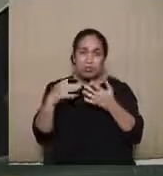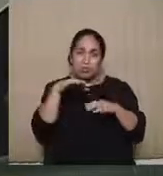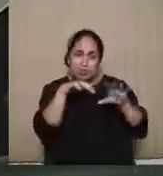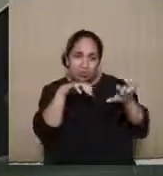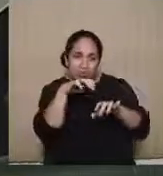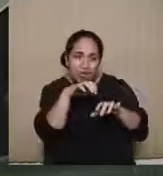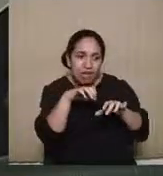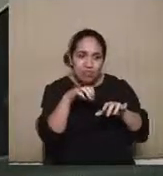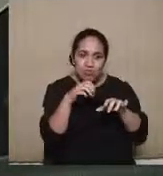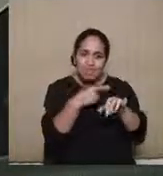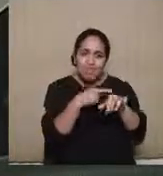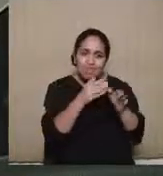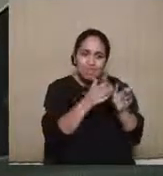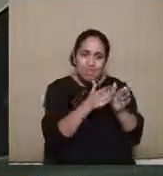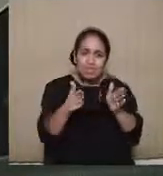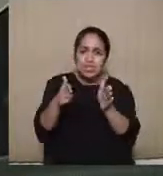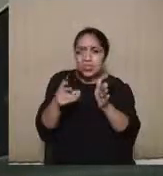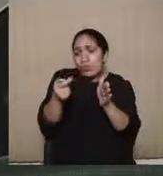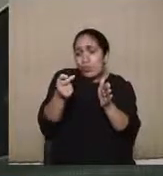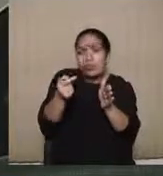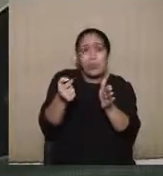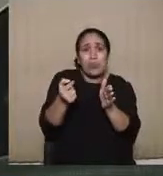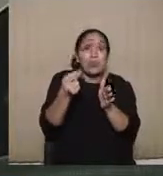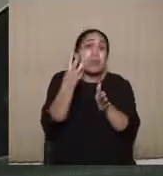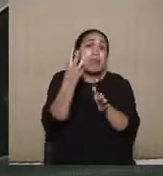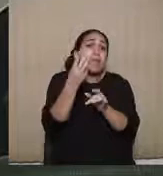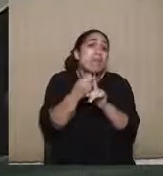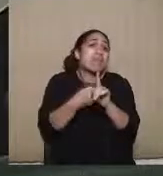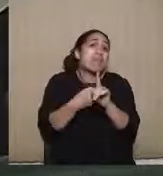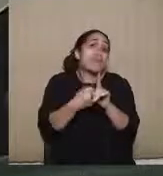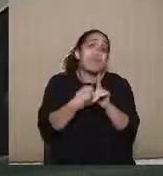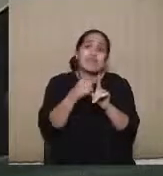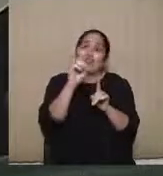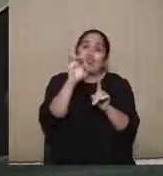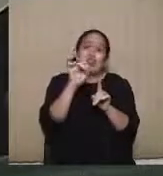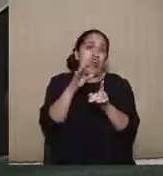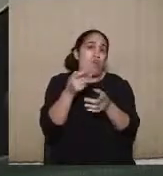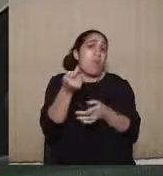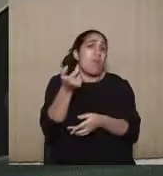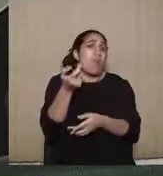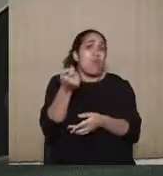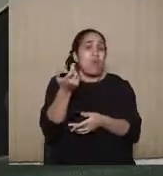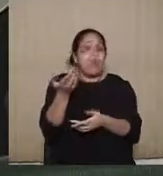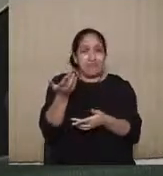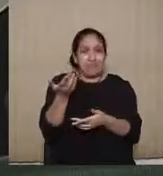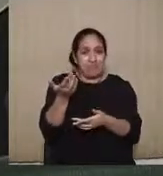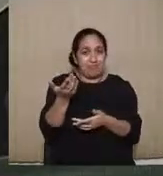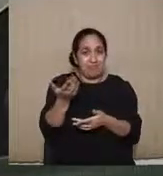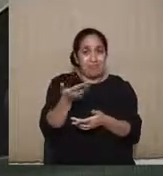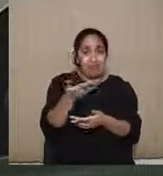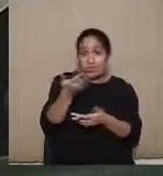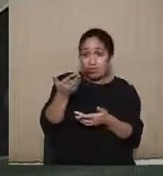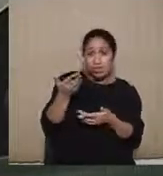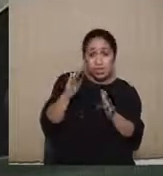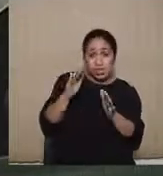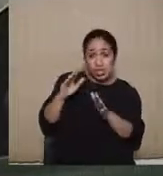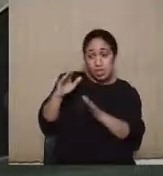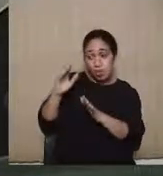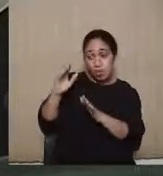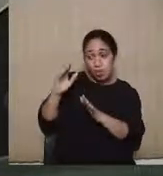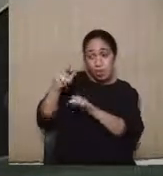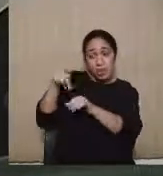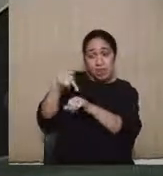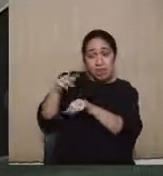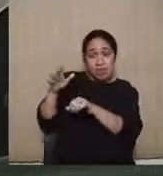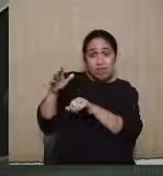curto período de tempo, porque são três meses, praticamente, em que você precisa deixar o país, deixar o Estado, deixar o